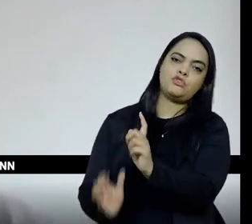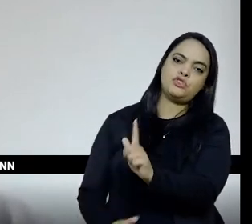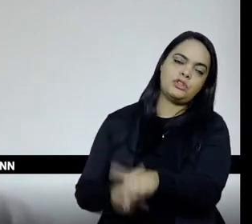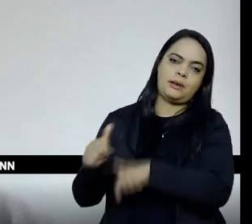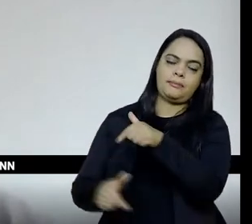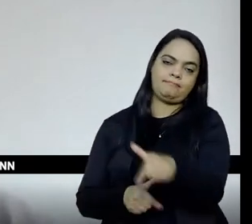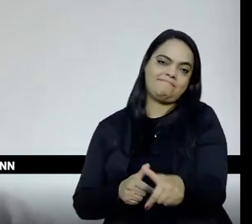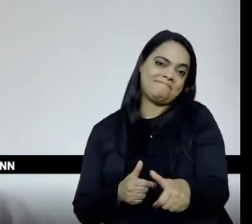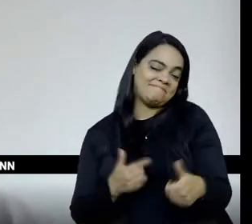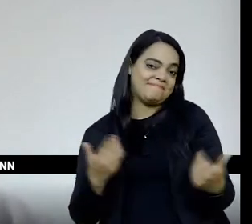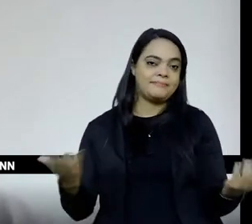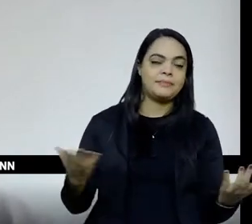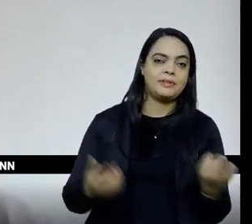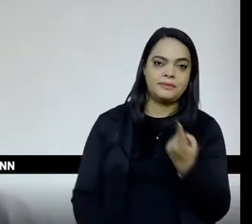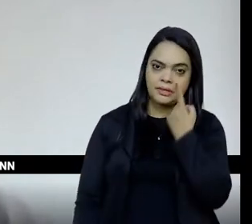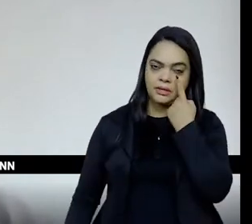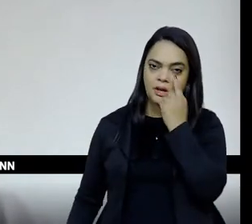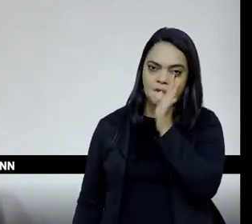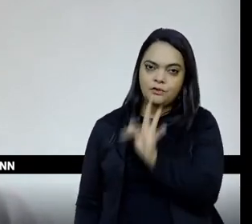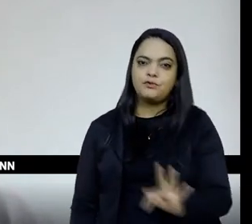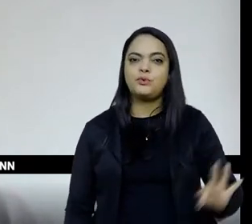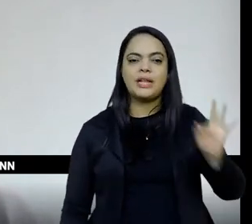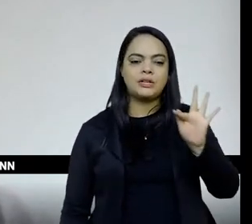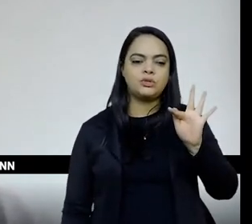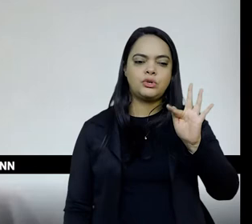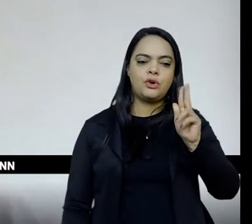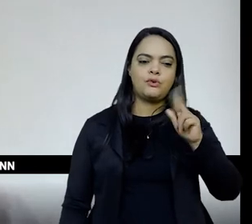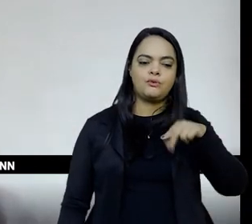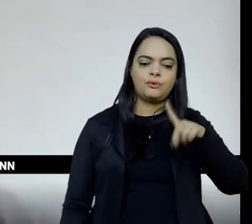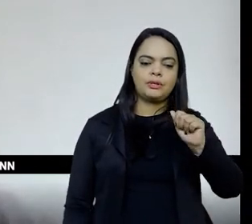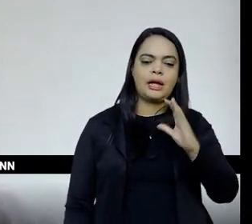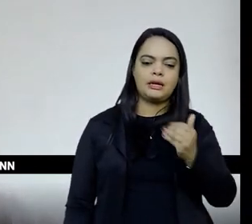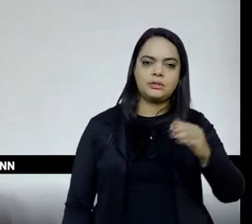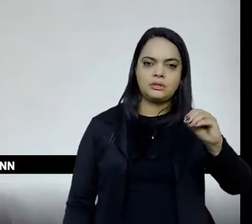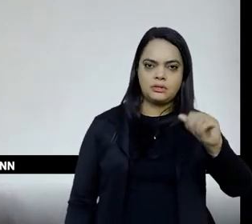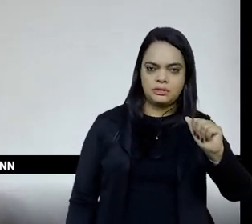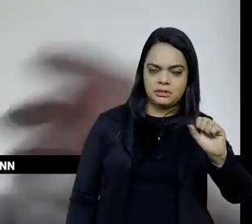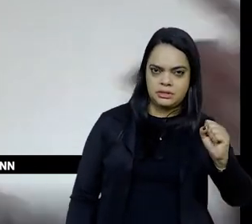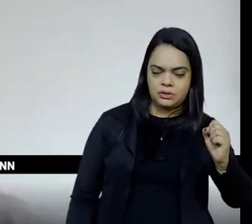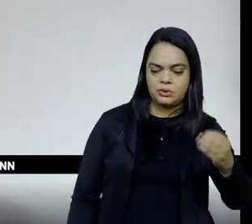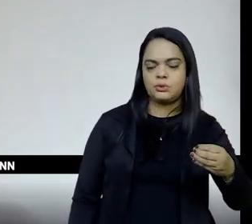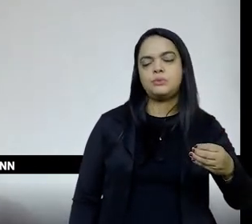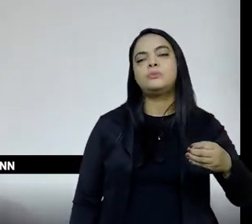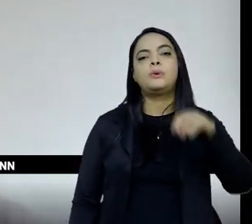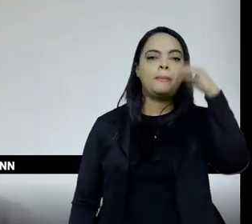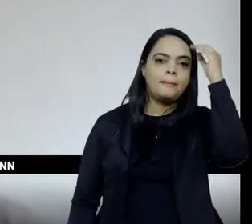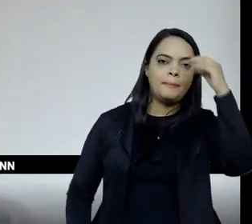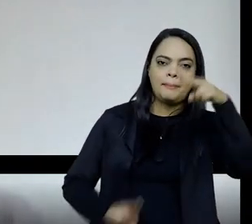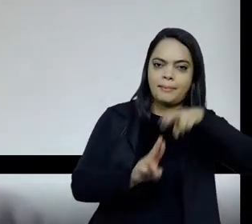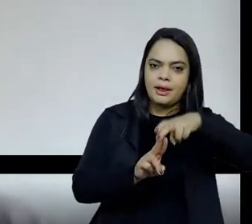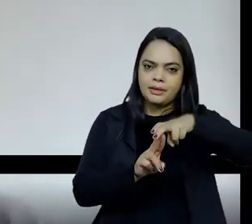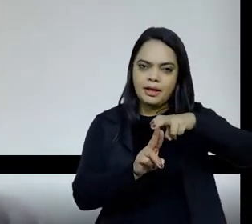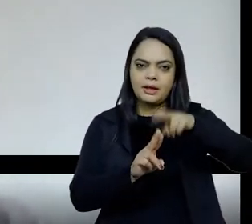veja, as fundações, a Bradesco, a Itaú, a Banco do Brasil, a Lehmann,